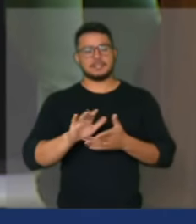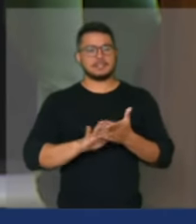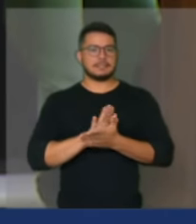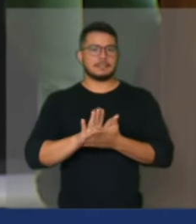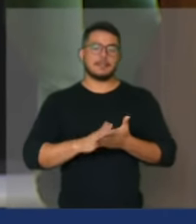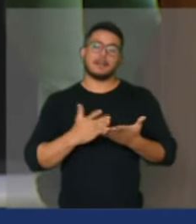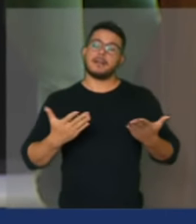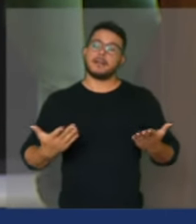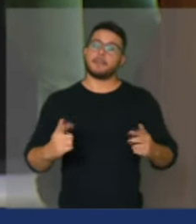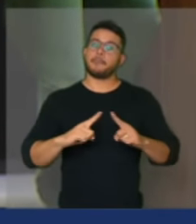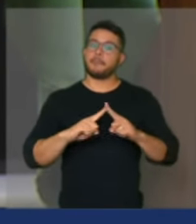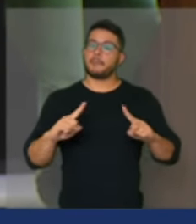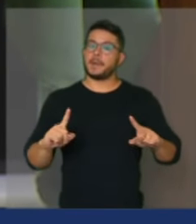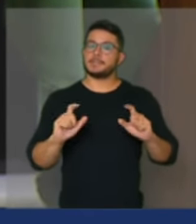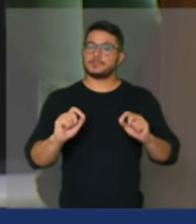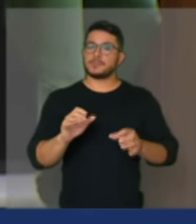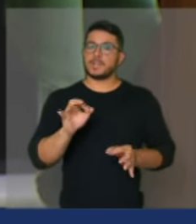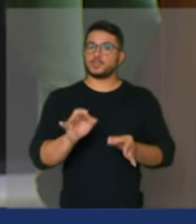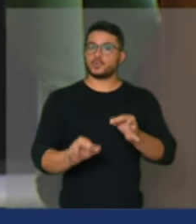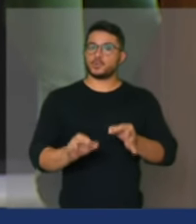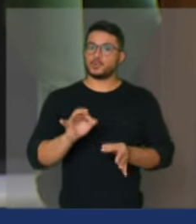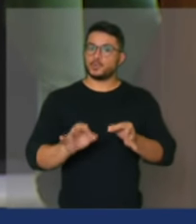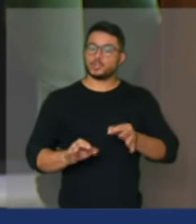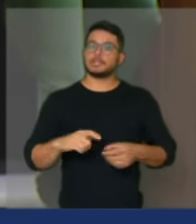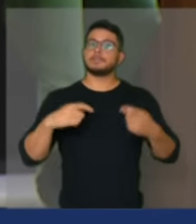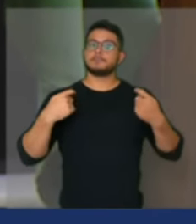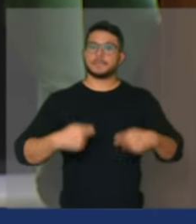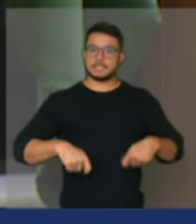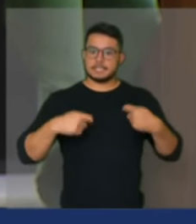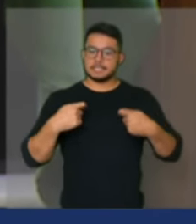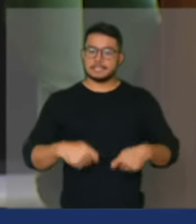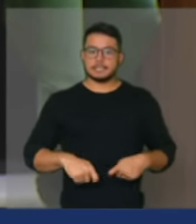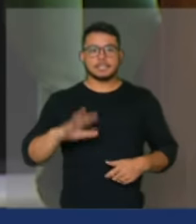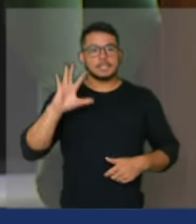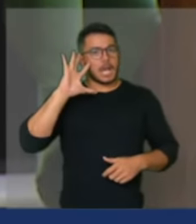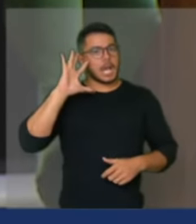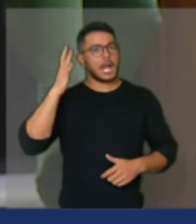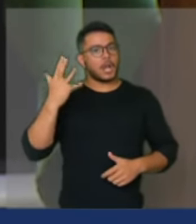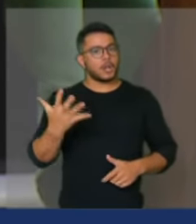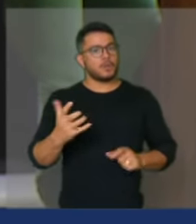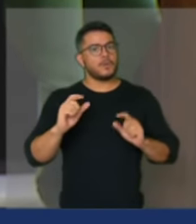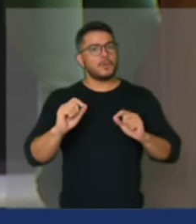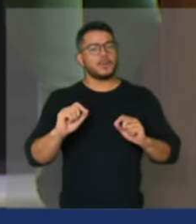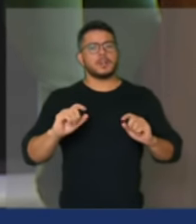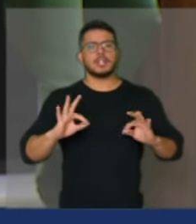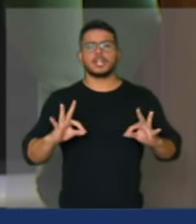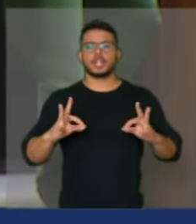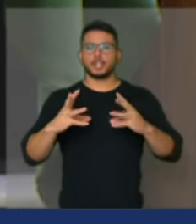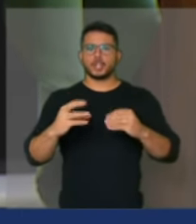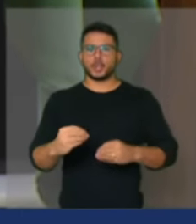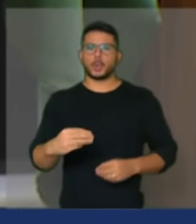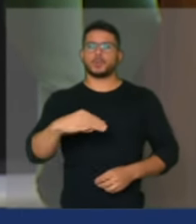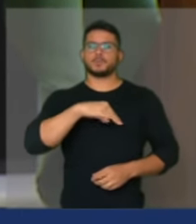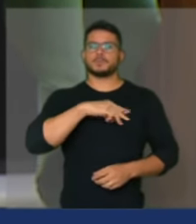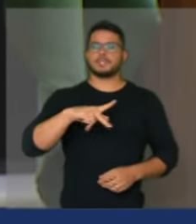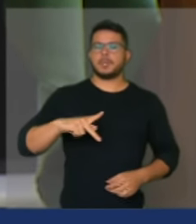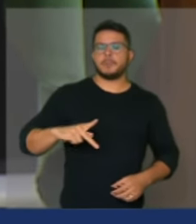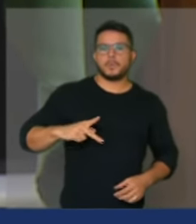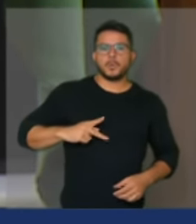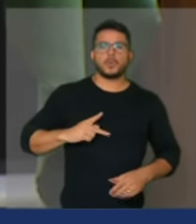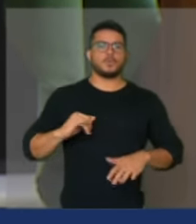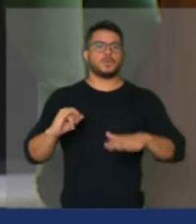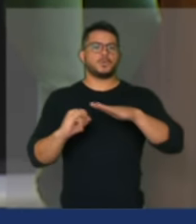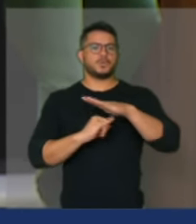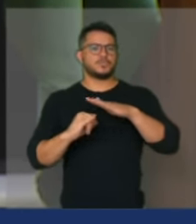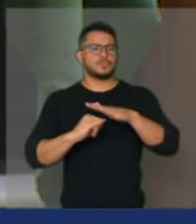justiça vá adiante e que o ministério público e todas as instituições vá adiante para saber